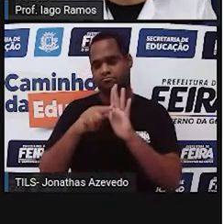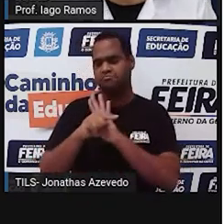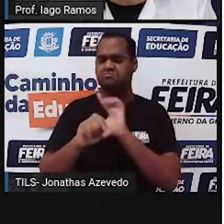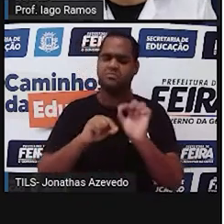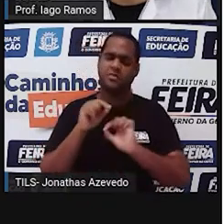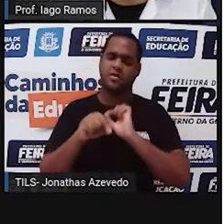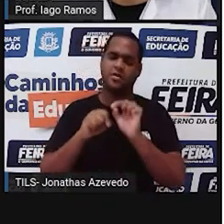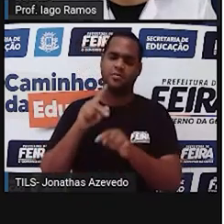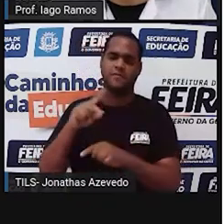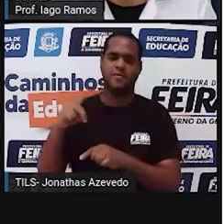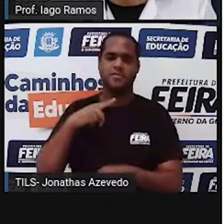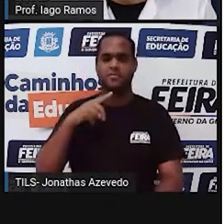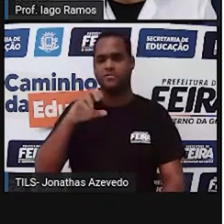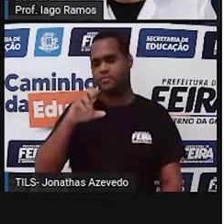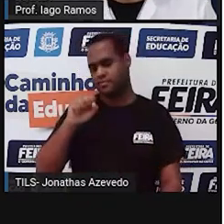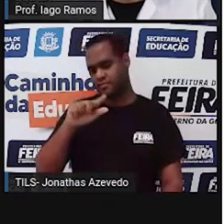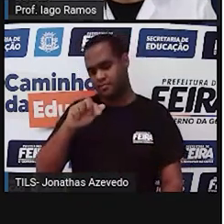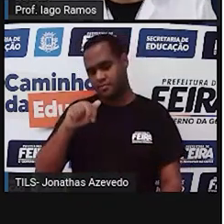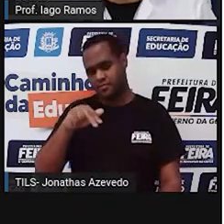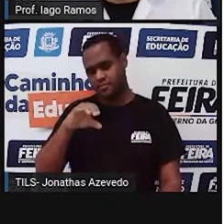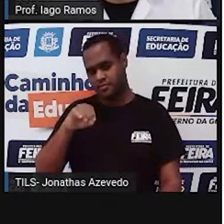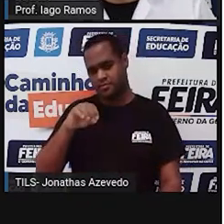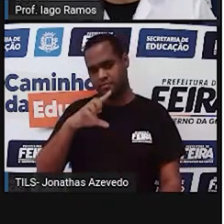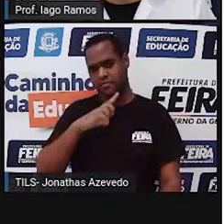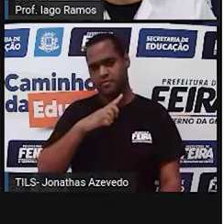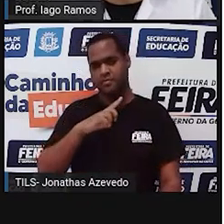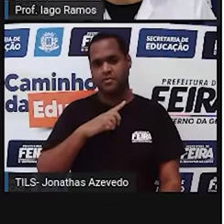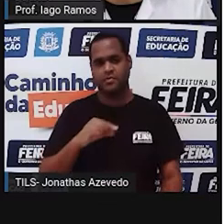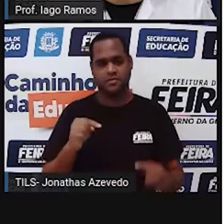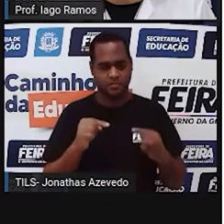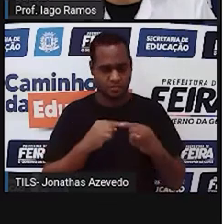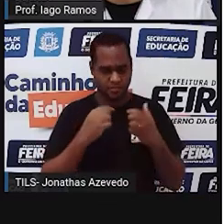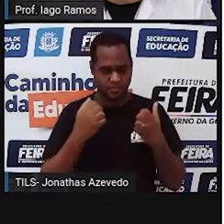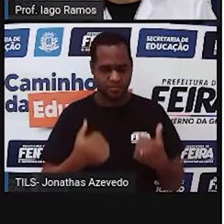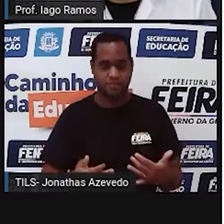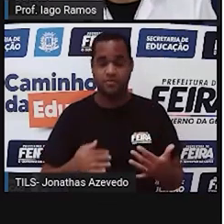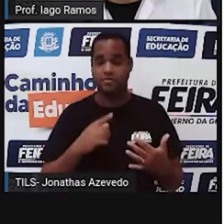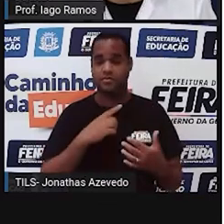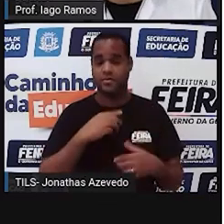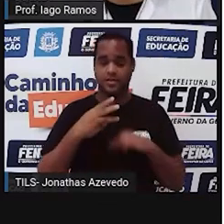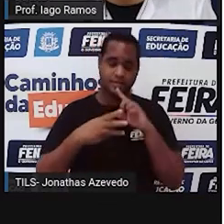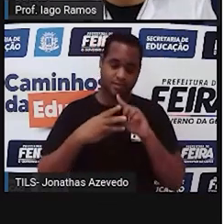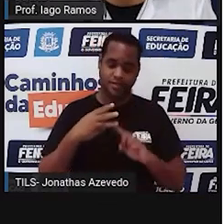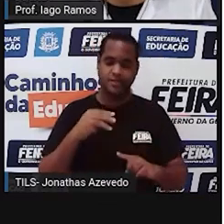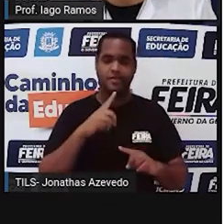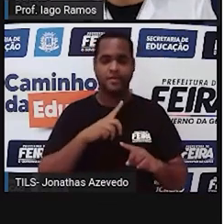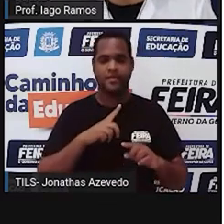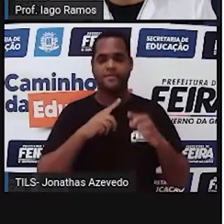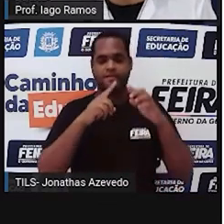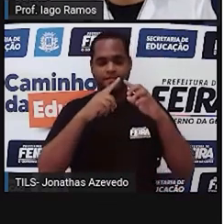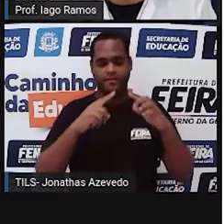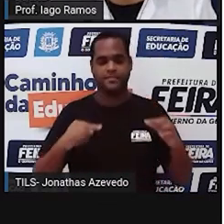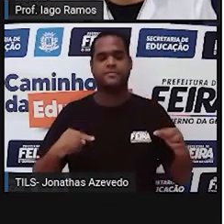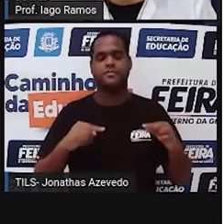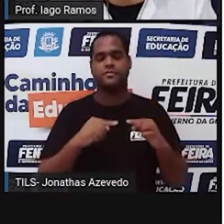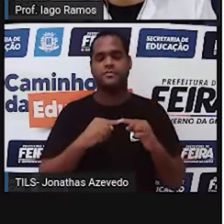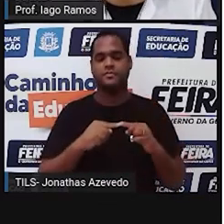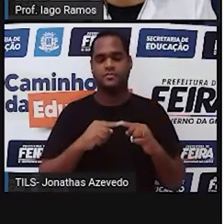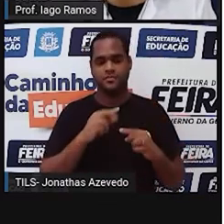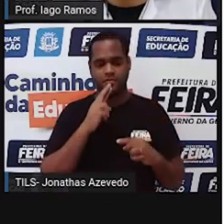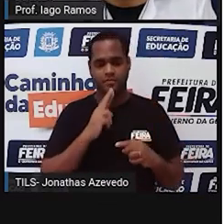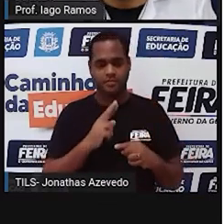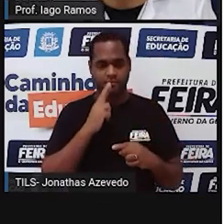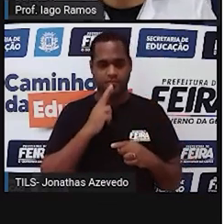professor, e o escaleno? O escaleno é aquele triângulo que os três lados têm medidas todas